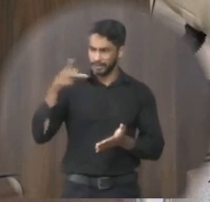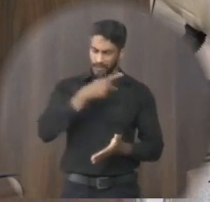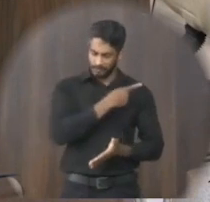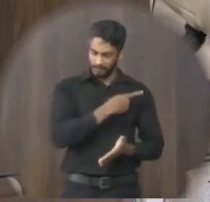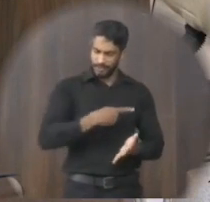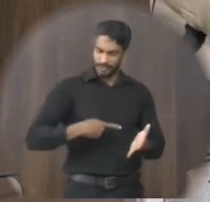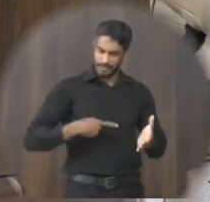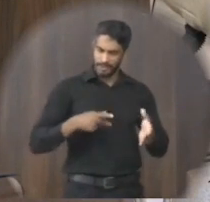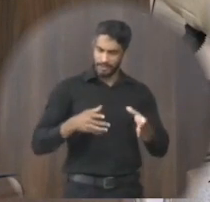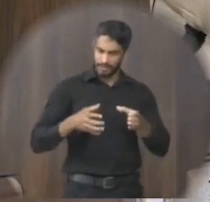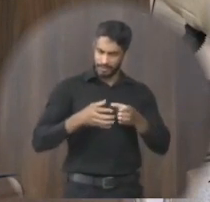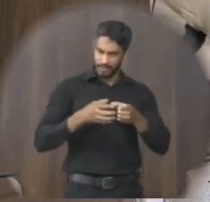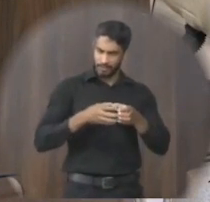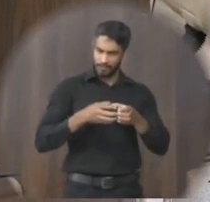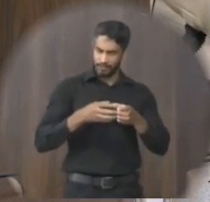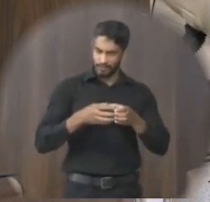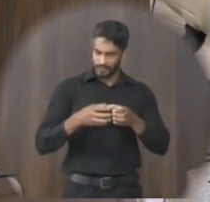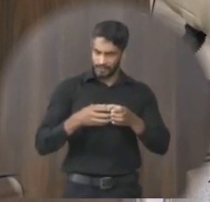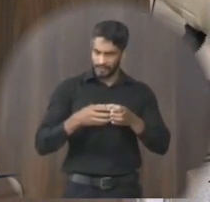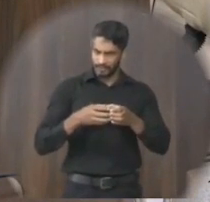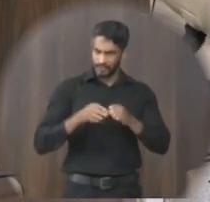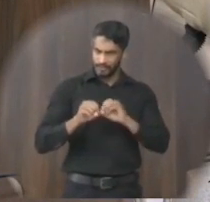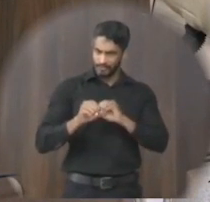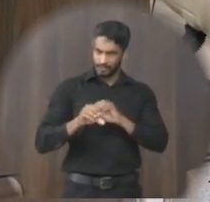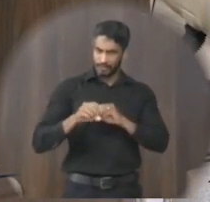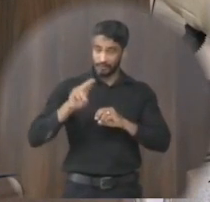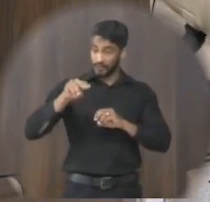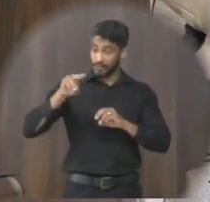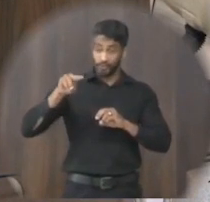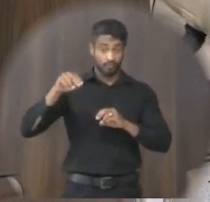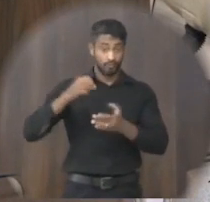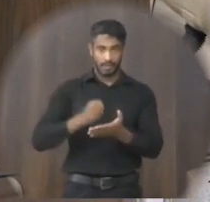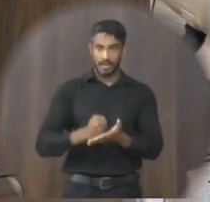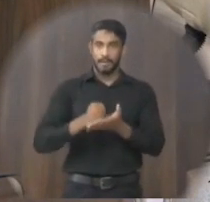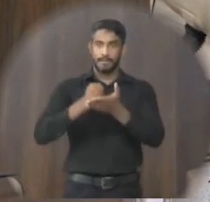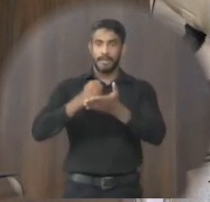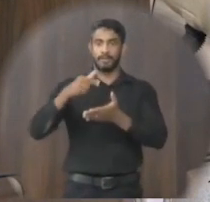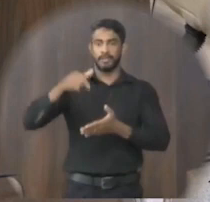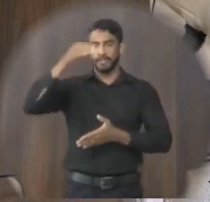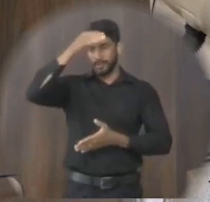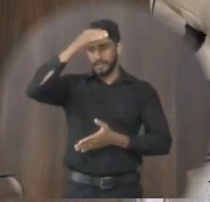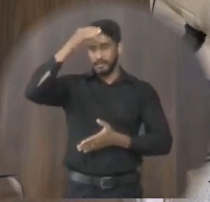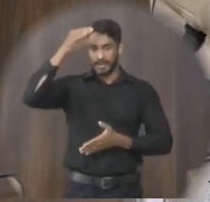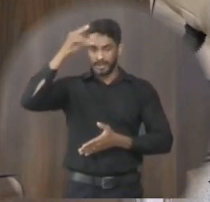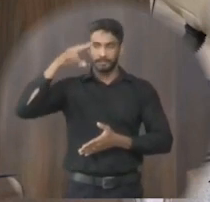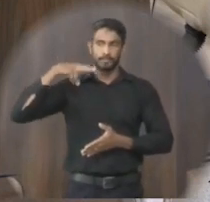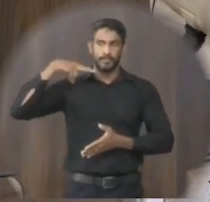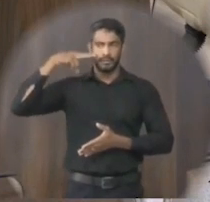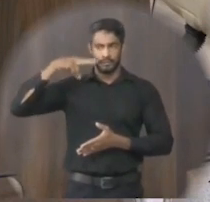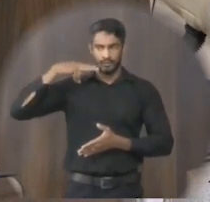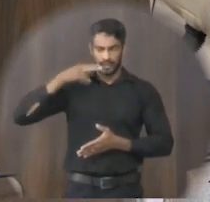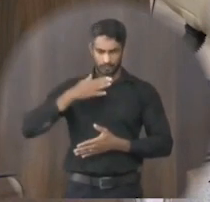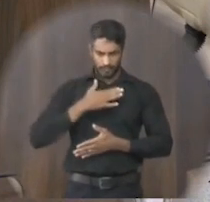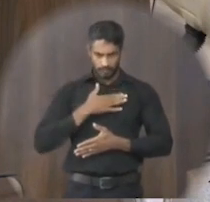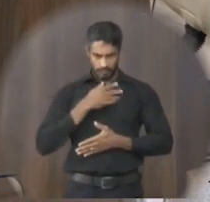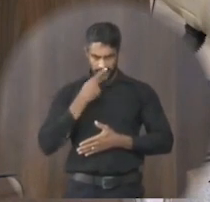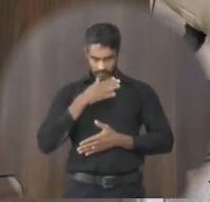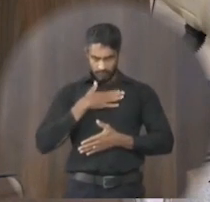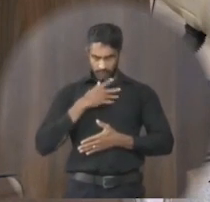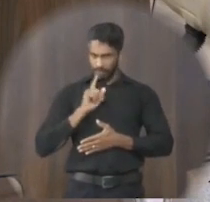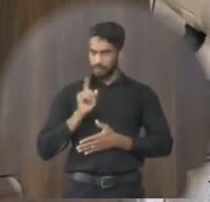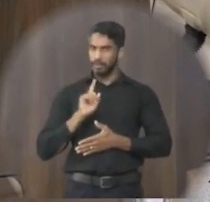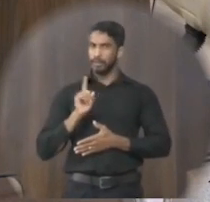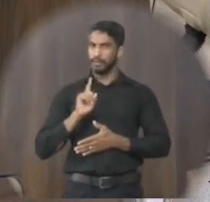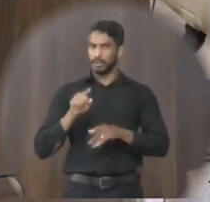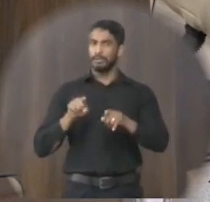da comissão de educação vocês nunca foram desamparados por essa casa os vereadores e eu não falo só por mim não eu